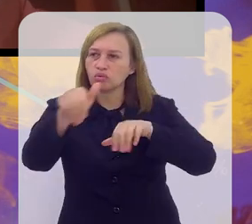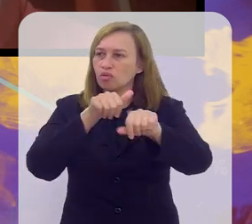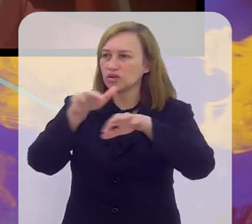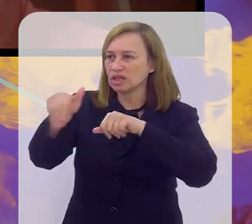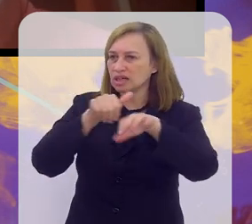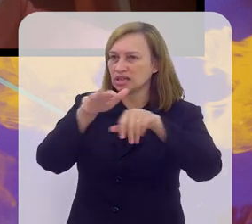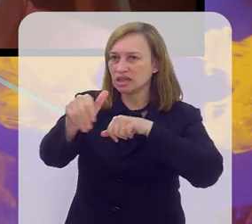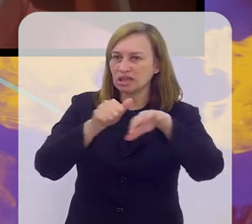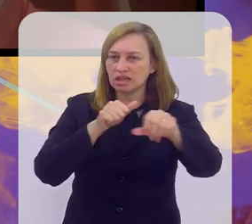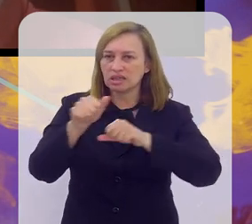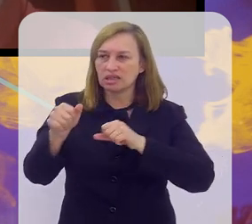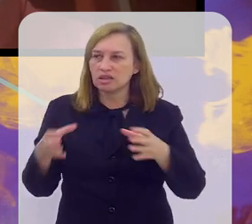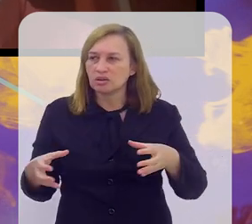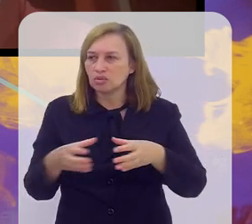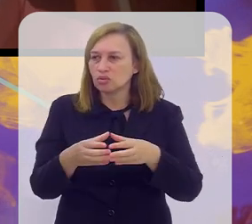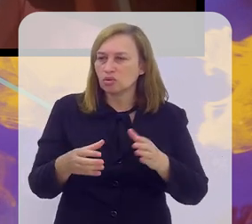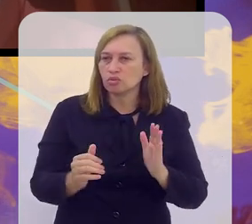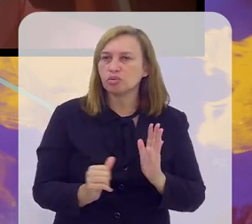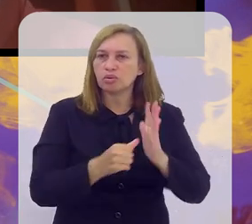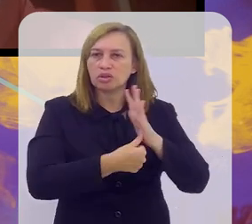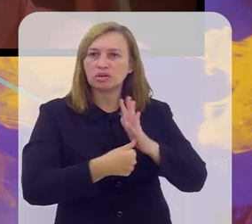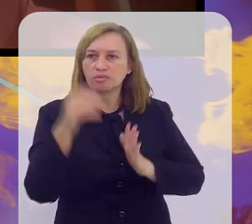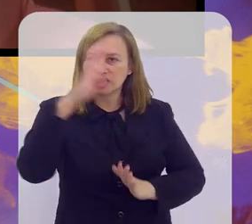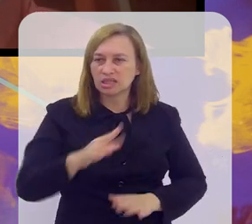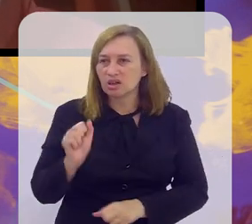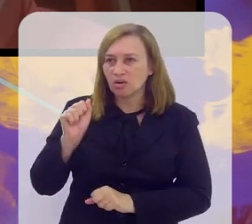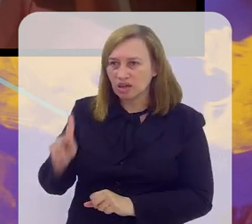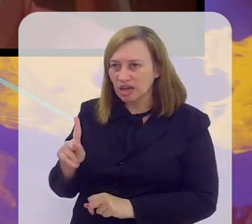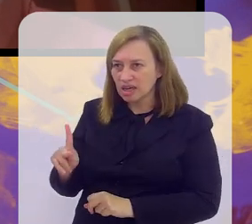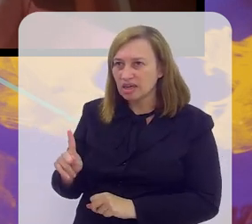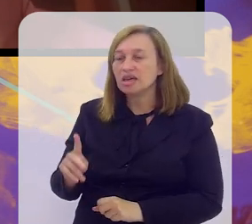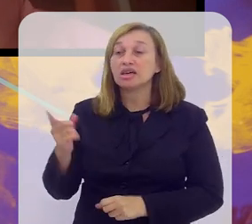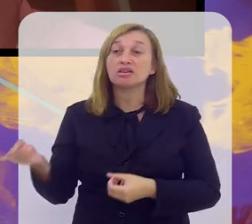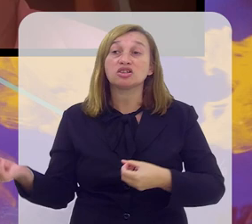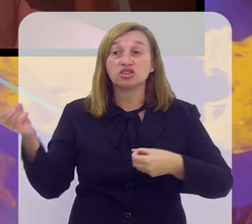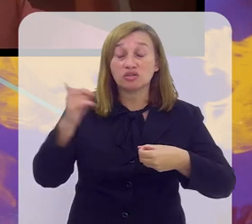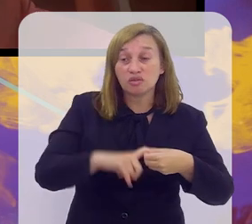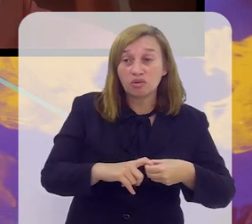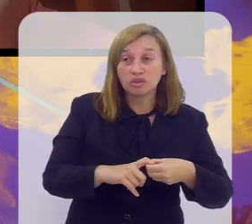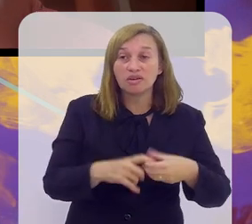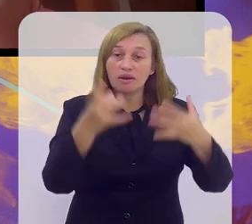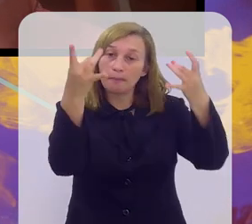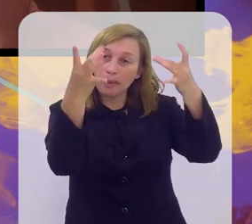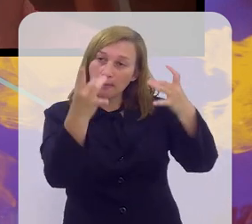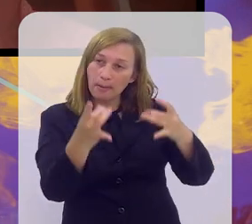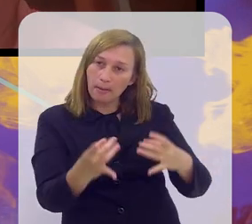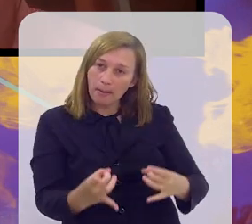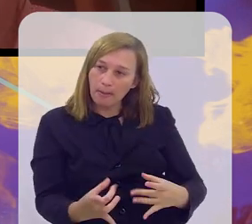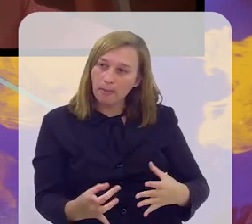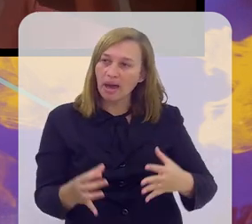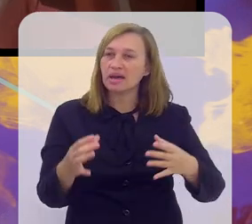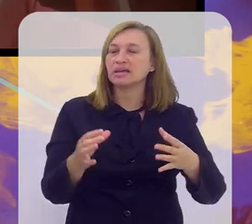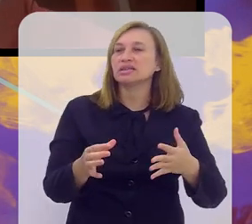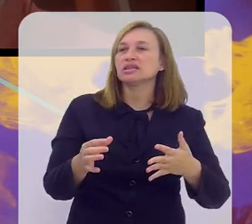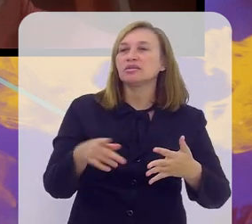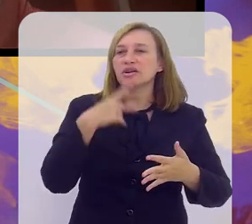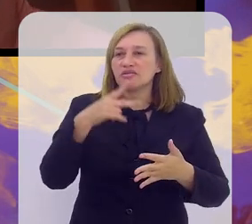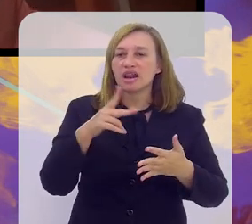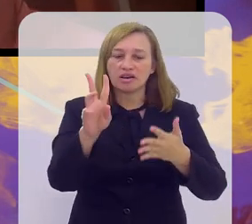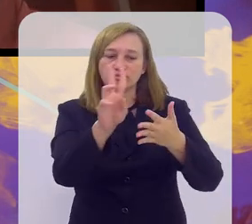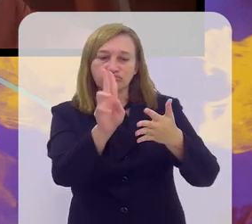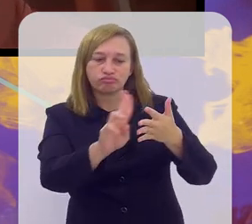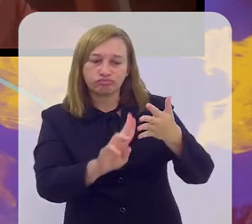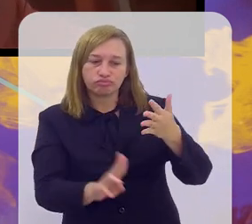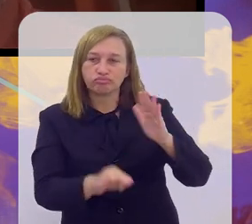convocados na seleção brasileira. Fechado aí, Rafael? Ok? segunda parte? Combinado, Rui. Daqui pouco a gente volta e vai destrinchar aí, setor por setor,